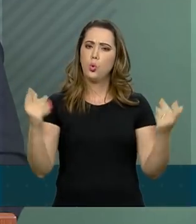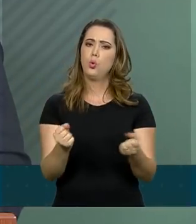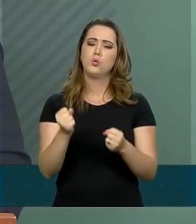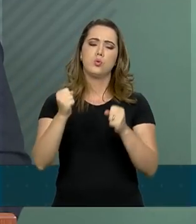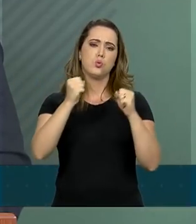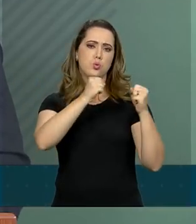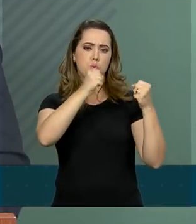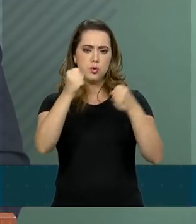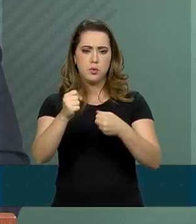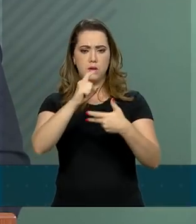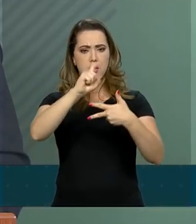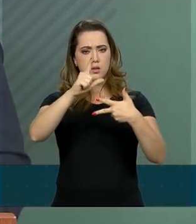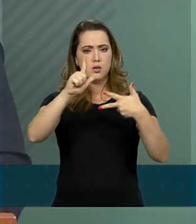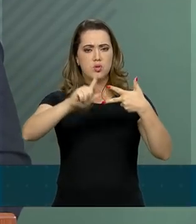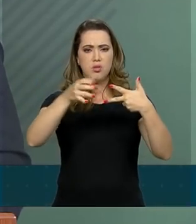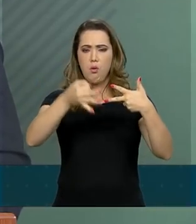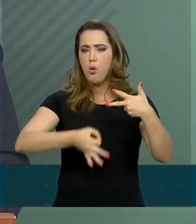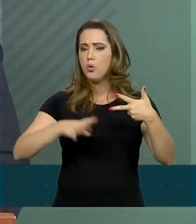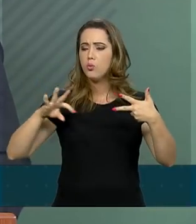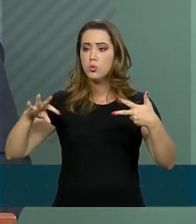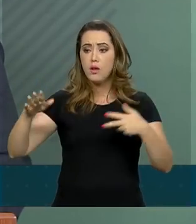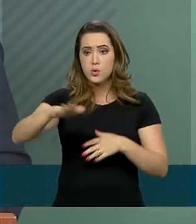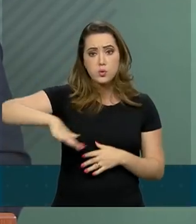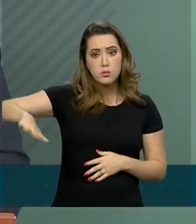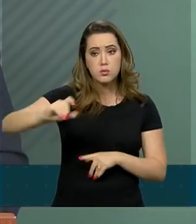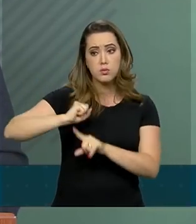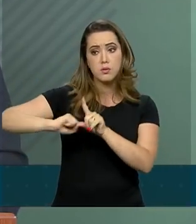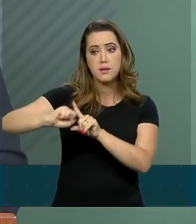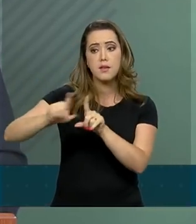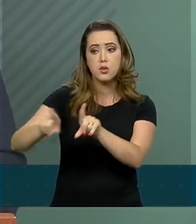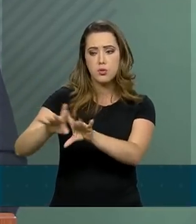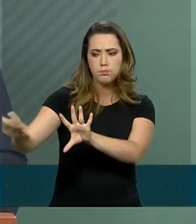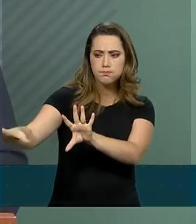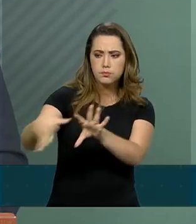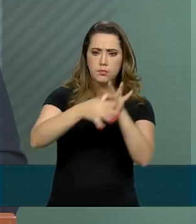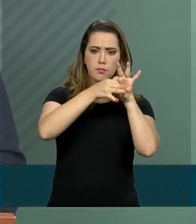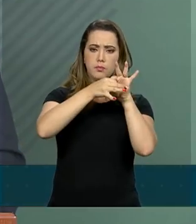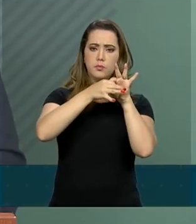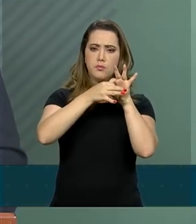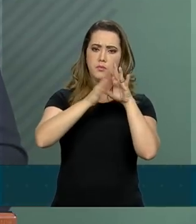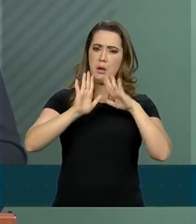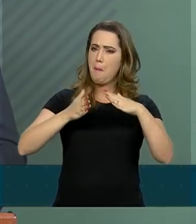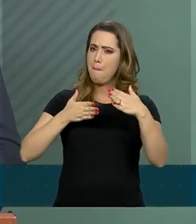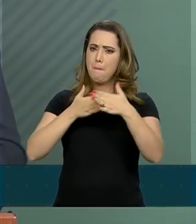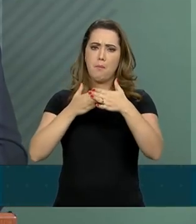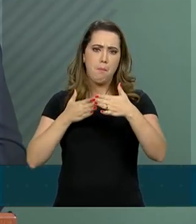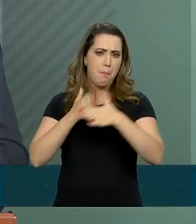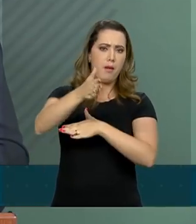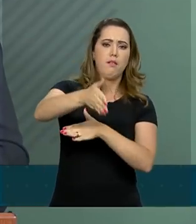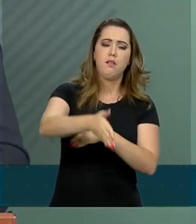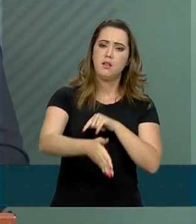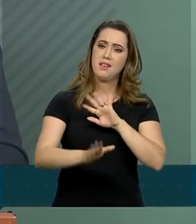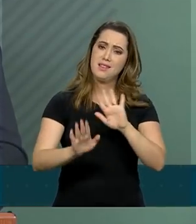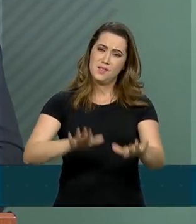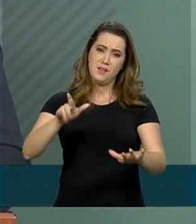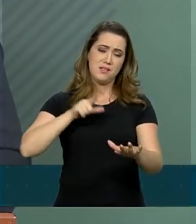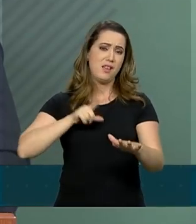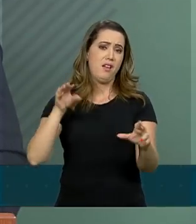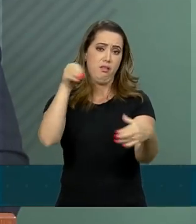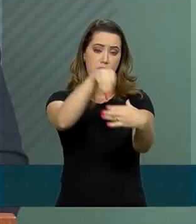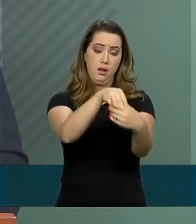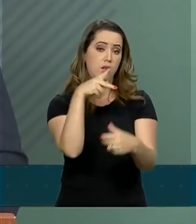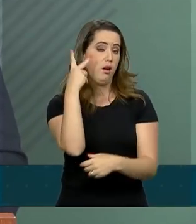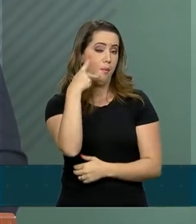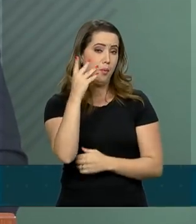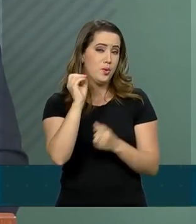poderes, toda a sociedade, ultrapassar os obstáculos que naturalmente ele se impõe no ambiente político e no